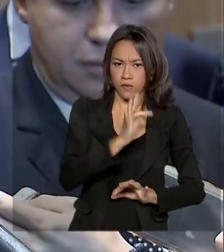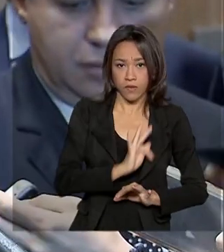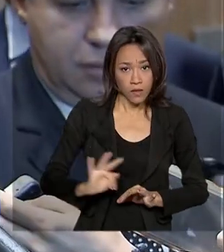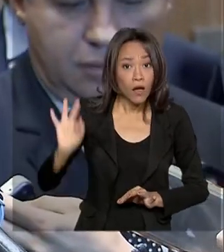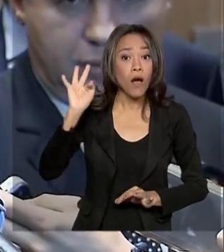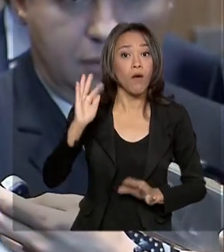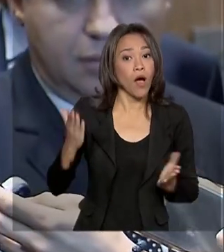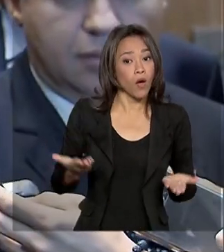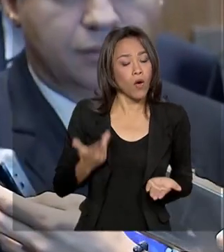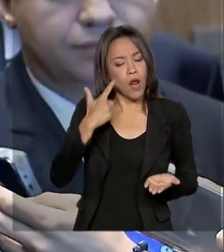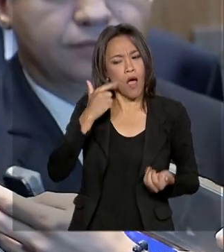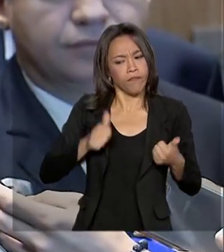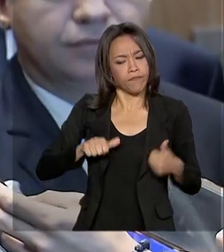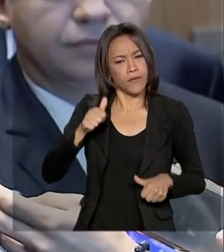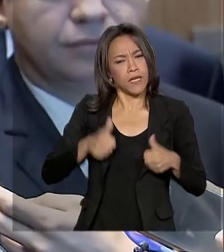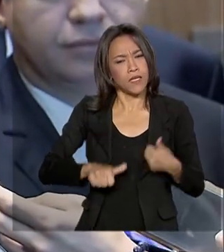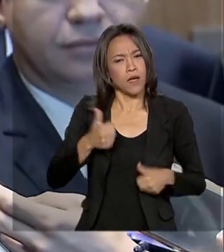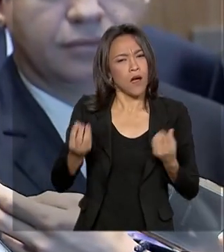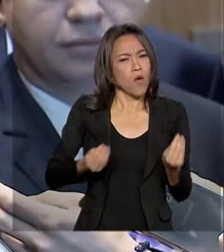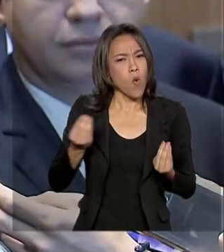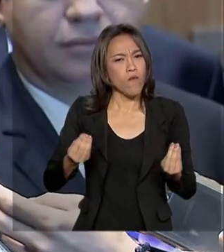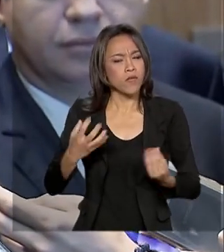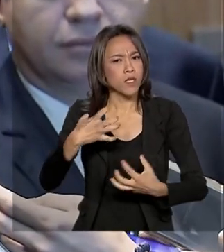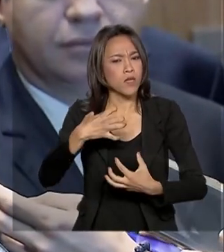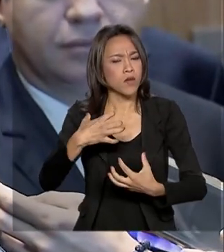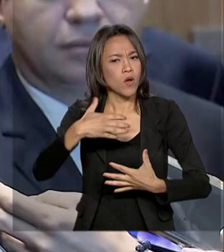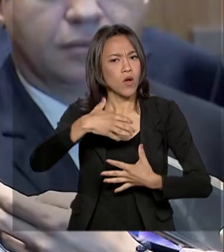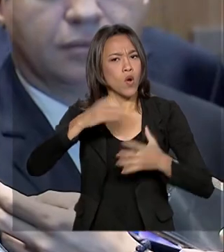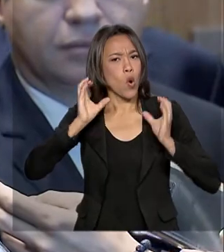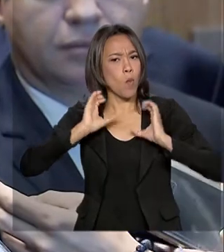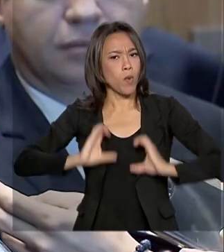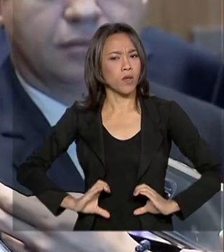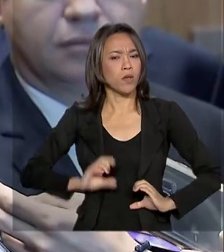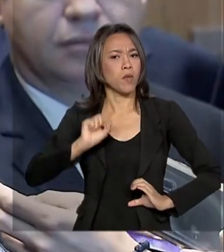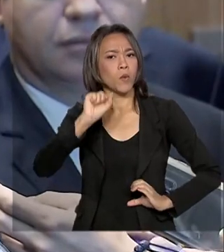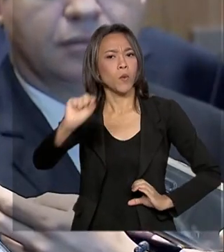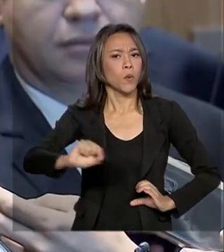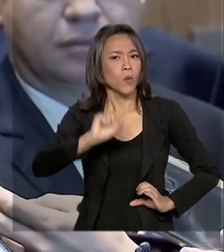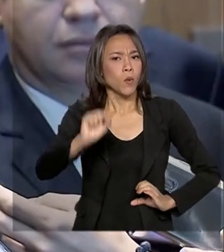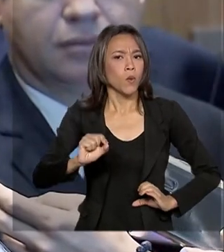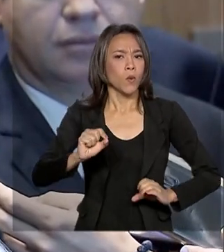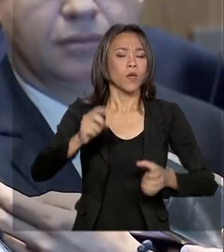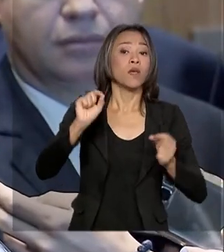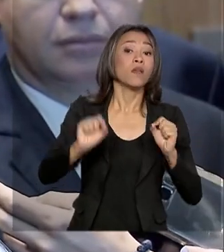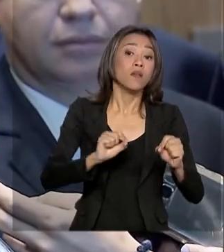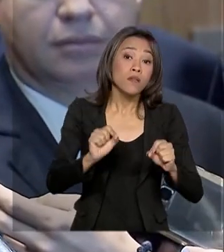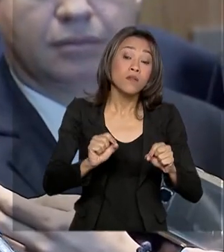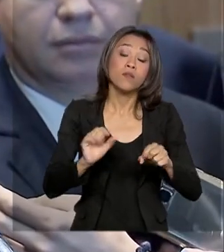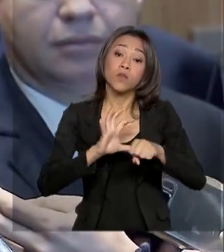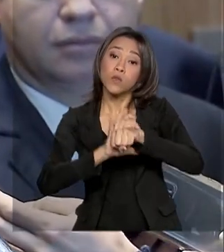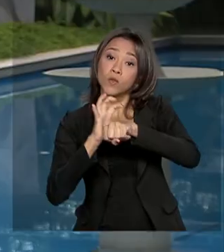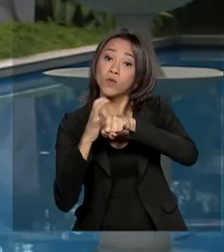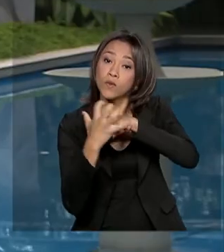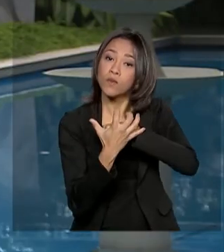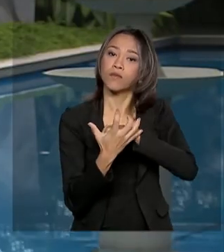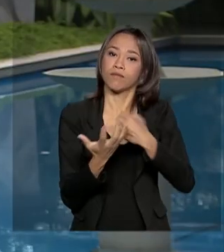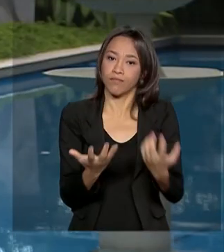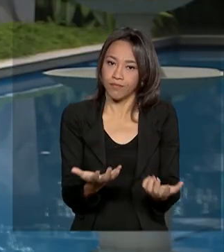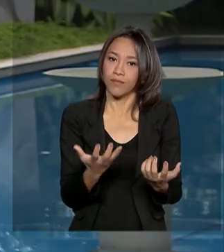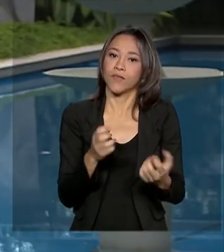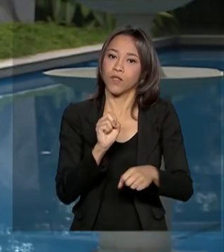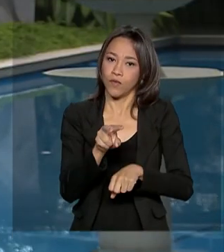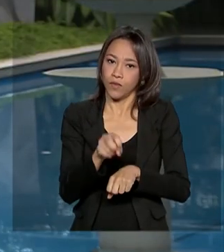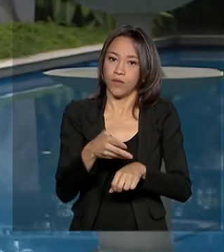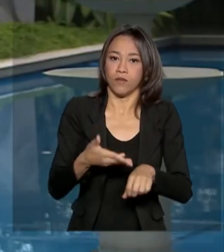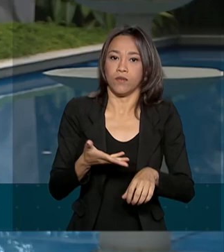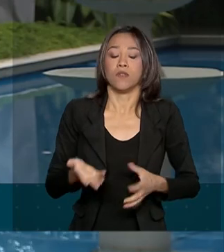da gente analisar e ver como é que vai ser o comportamento desse vírus, o trânsito de pessoas, em relação ao nosso país. Os gestores